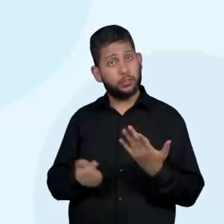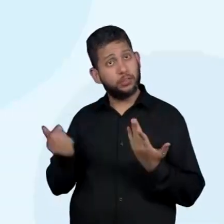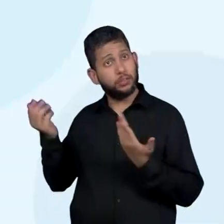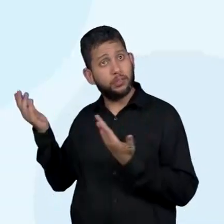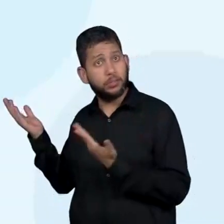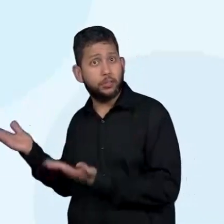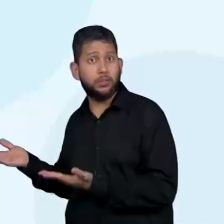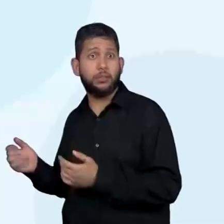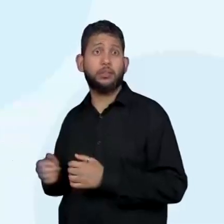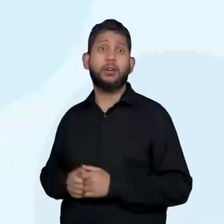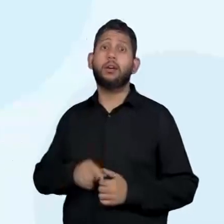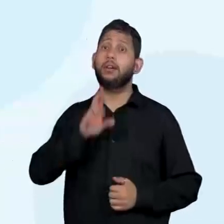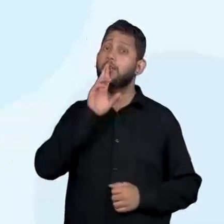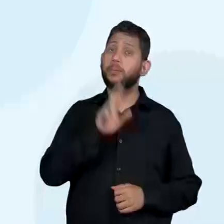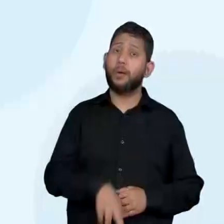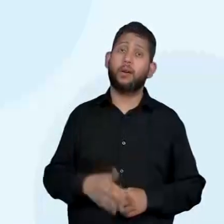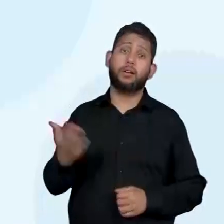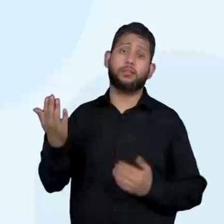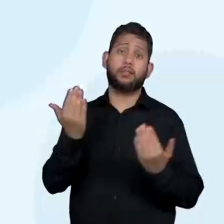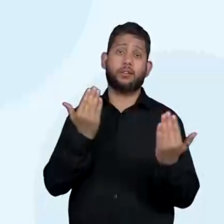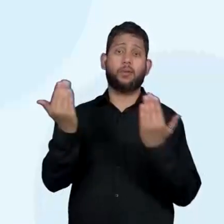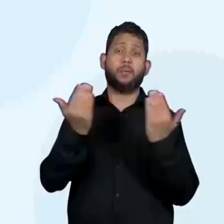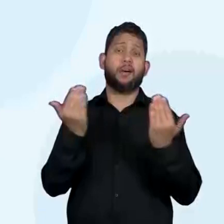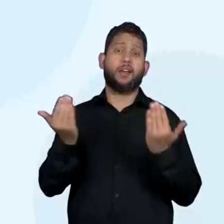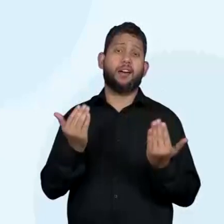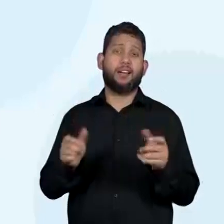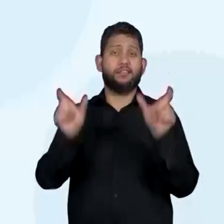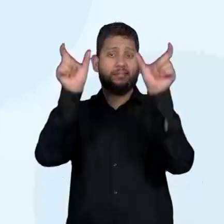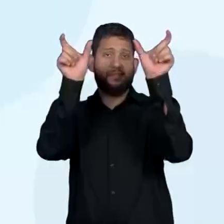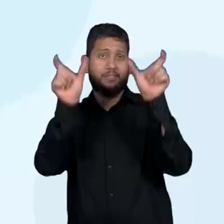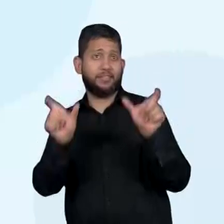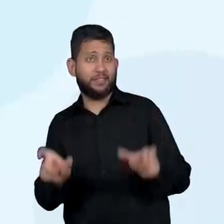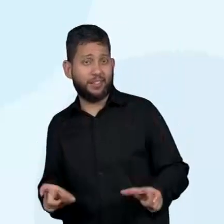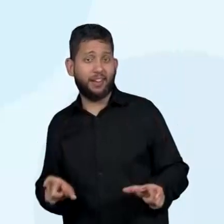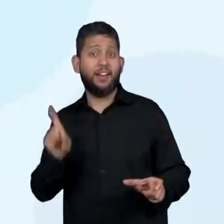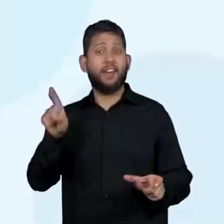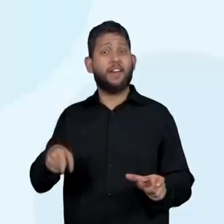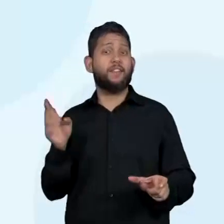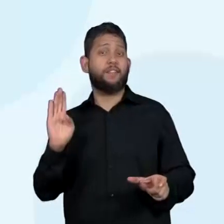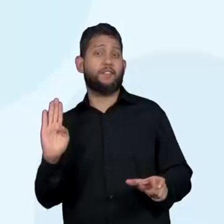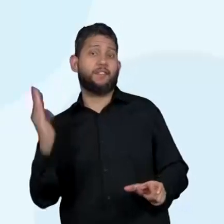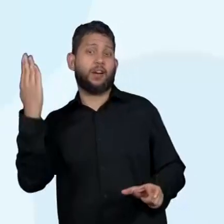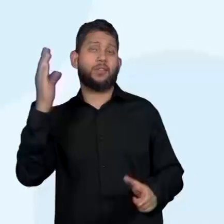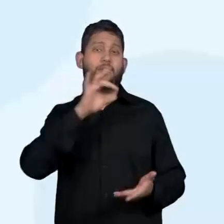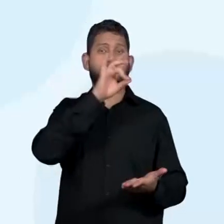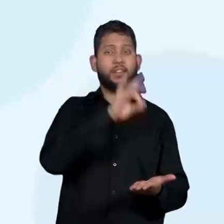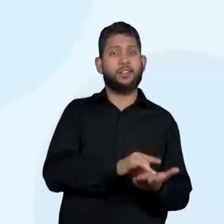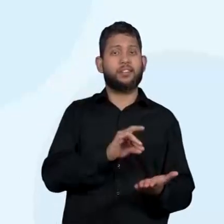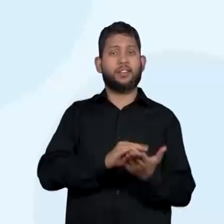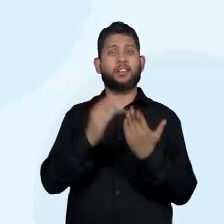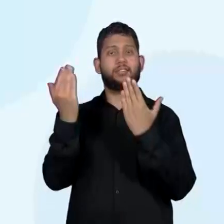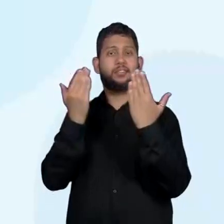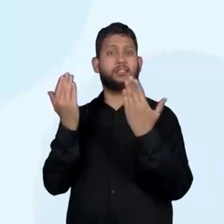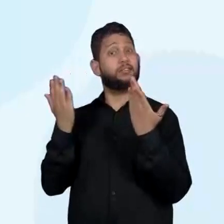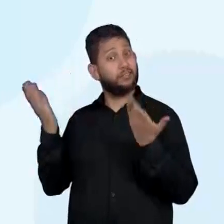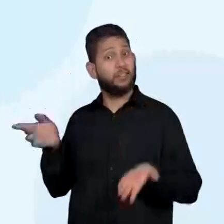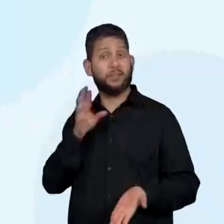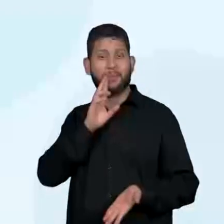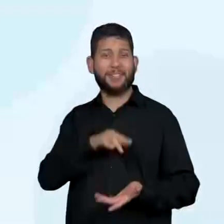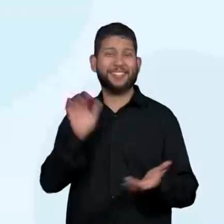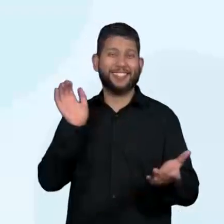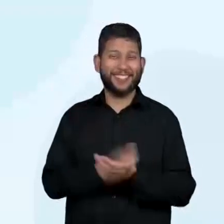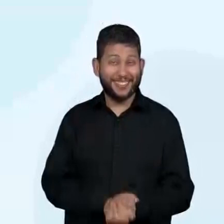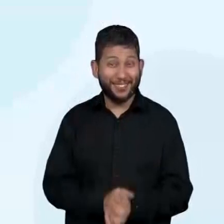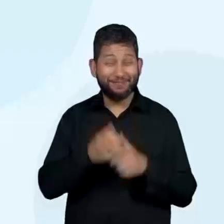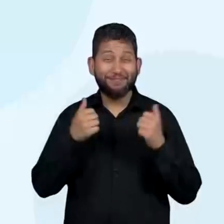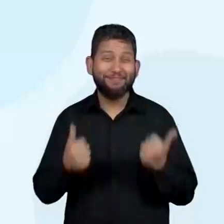lógico, o quadro, para que vocês possam fazer essas consultas e comparações no grupo da sala. Gente,